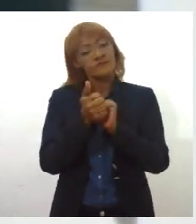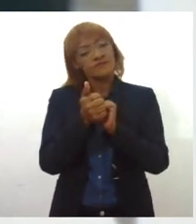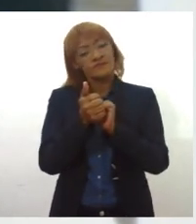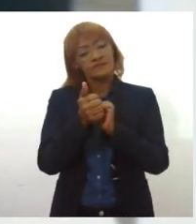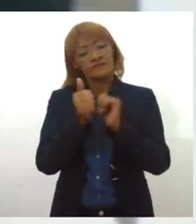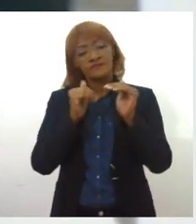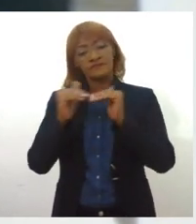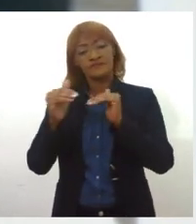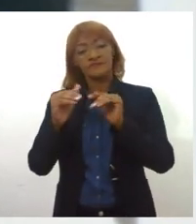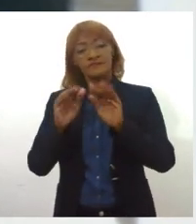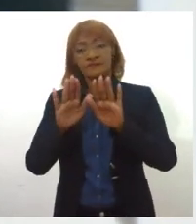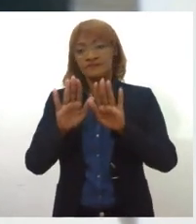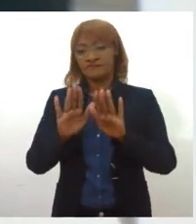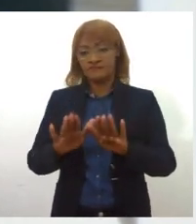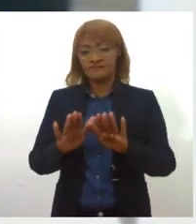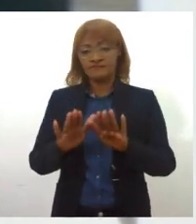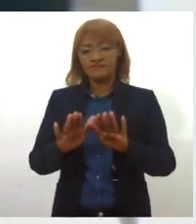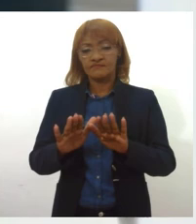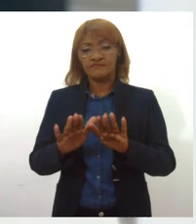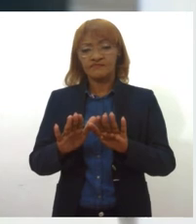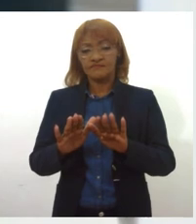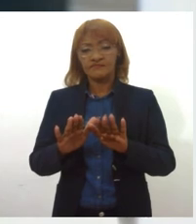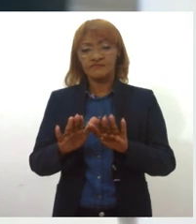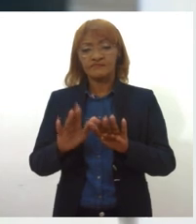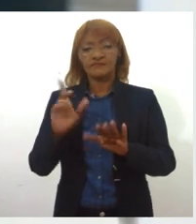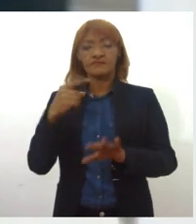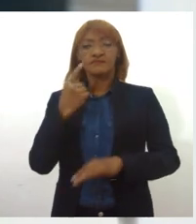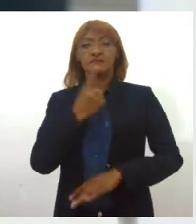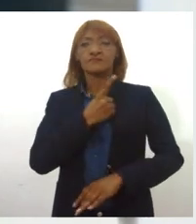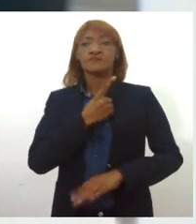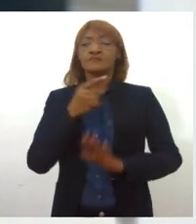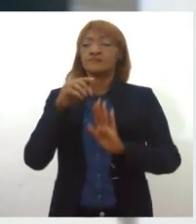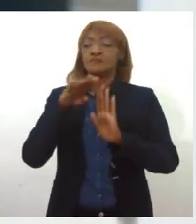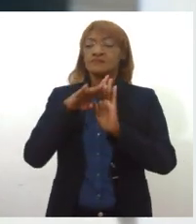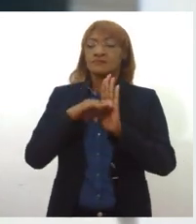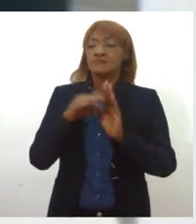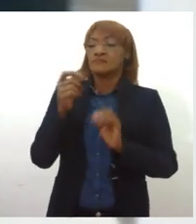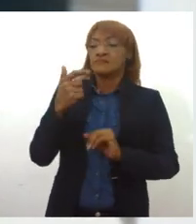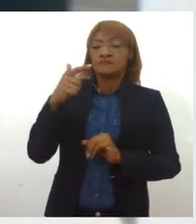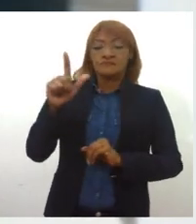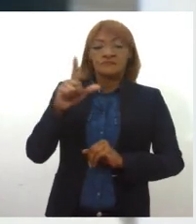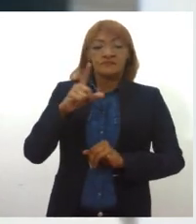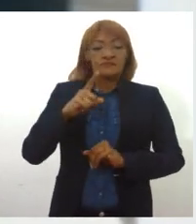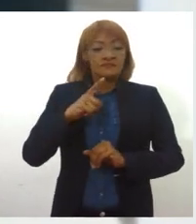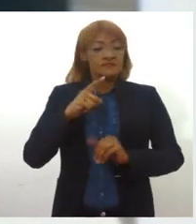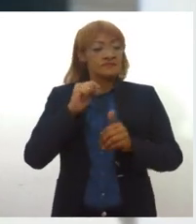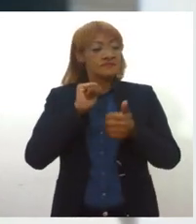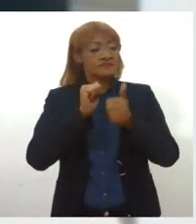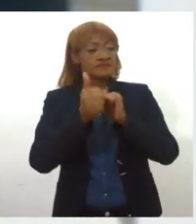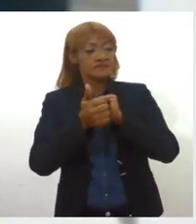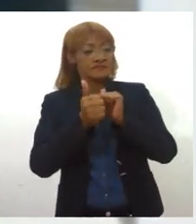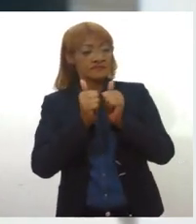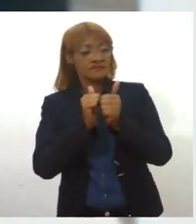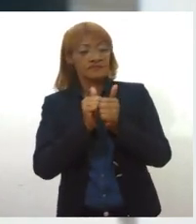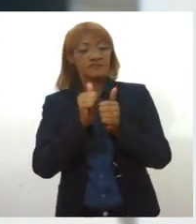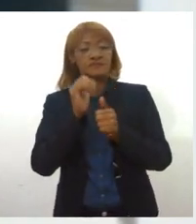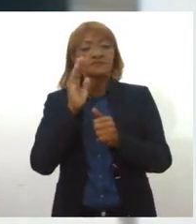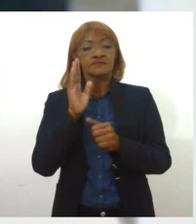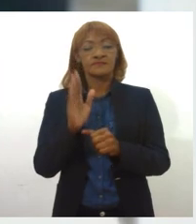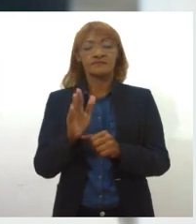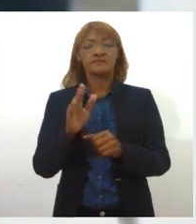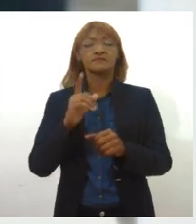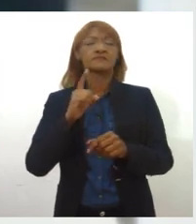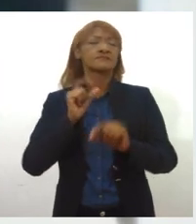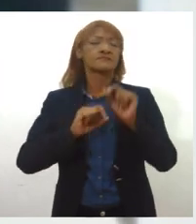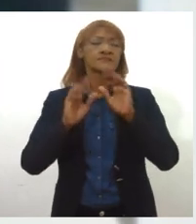mas focado no público estudantivo, a gente tem outros programas, como as nossas escolas de esportes, que promovem o esporte no formato escolar,